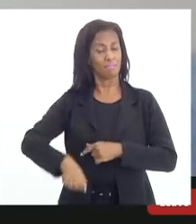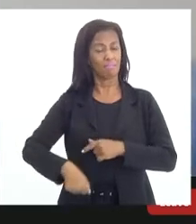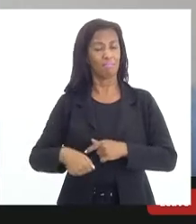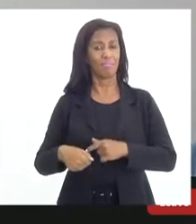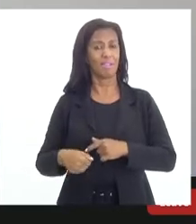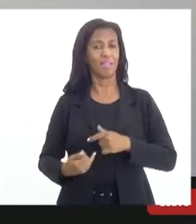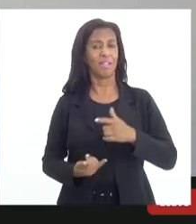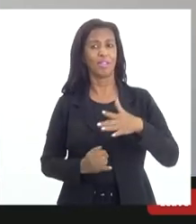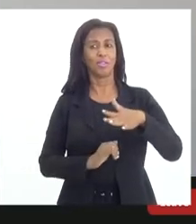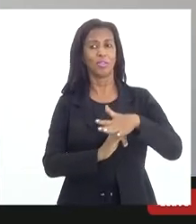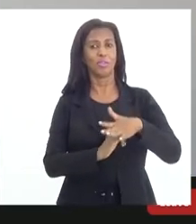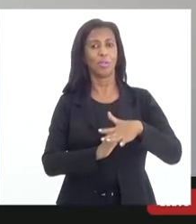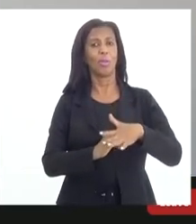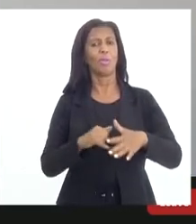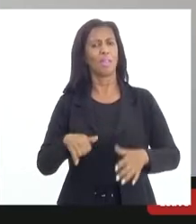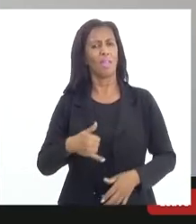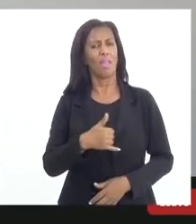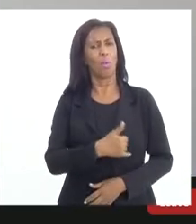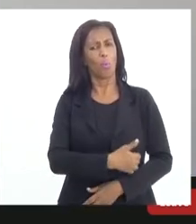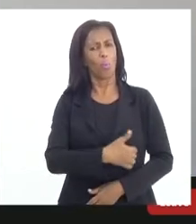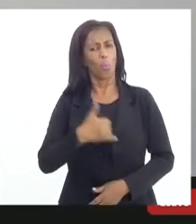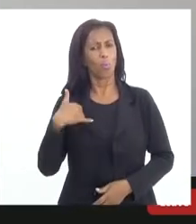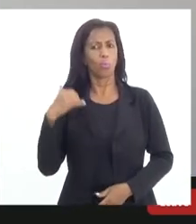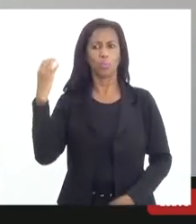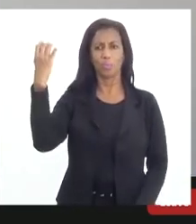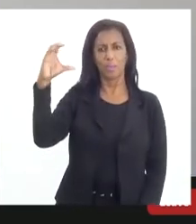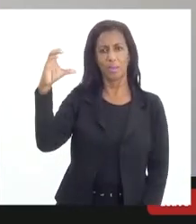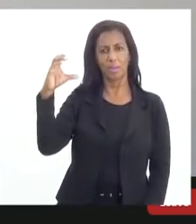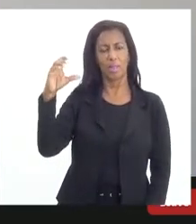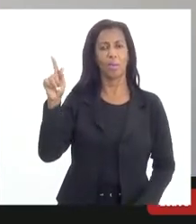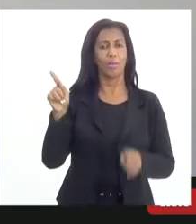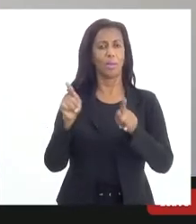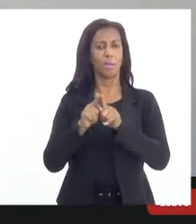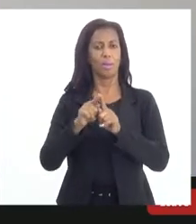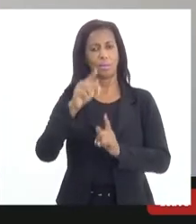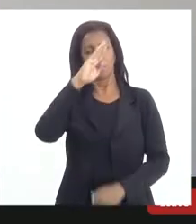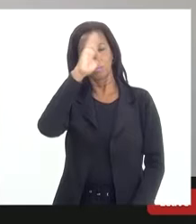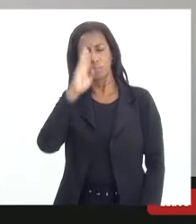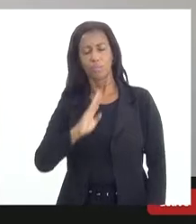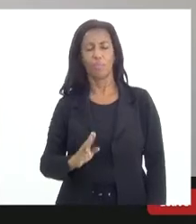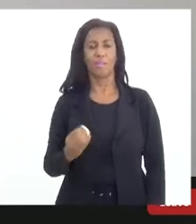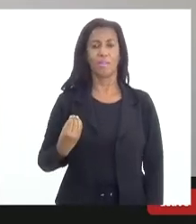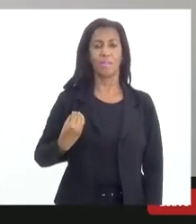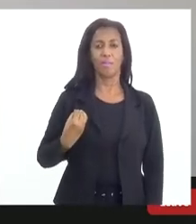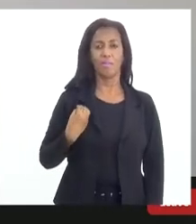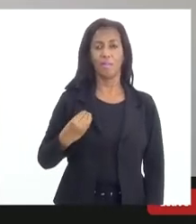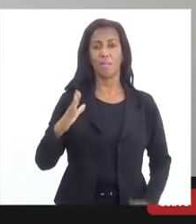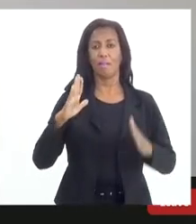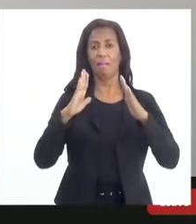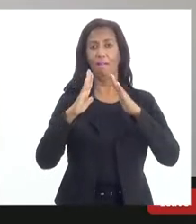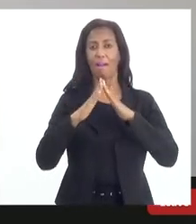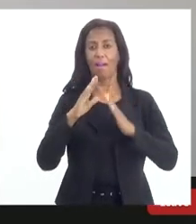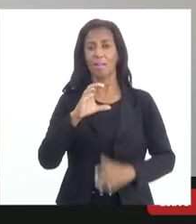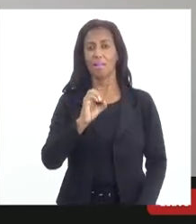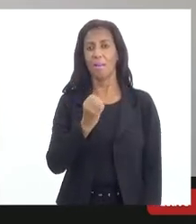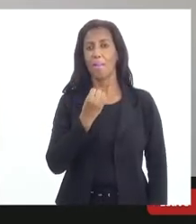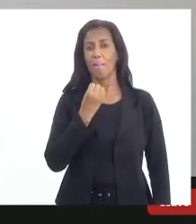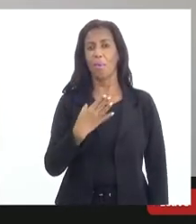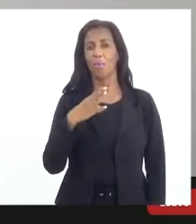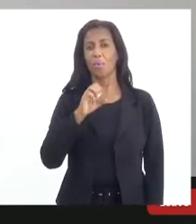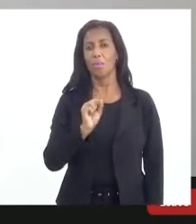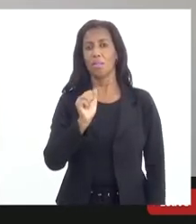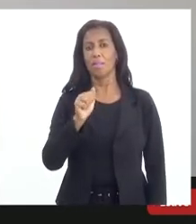orgulho para a Niterói, para o Rio de Janeiro e para o Brasil, que é a Associação da Vida e Casa do Bom Samaritano. Então, eu queria fazer essa